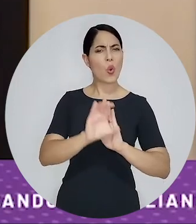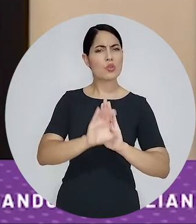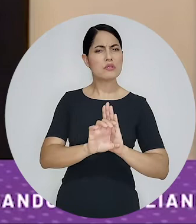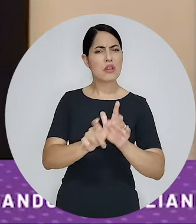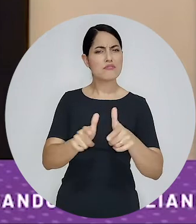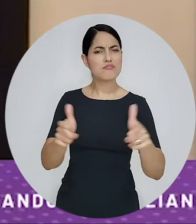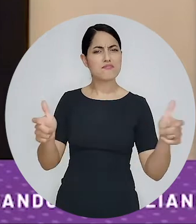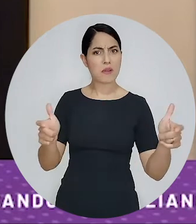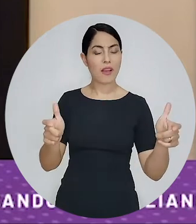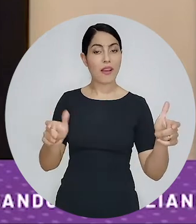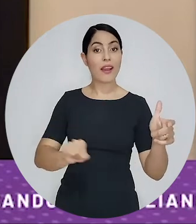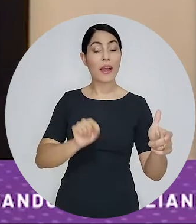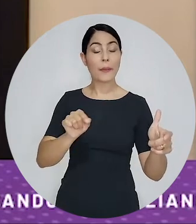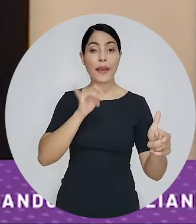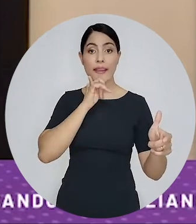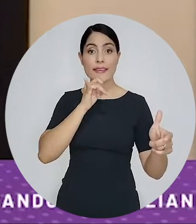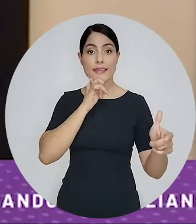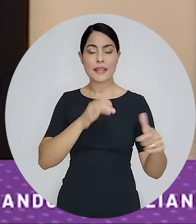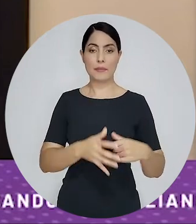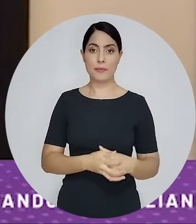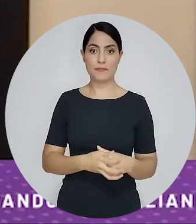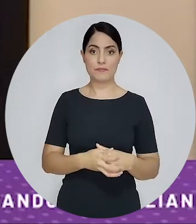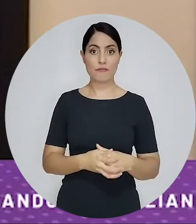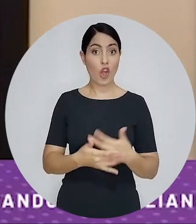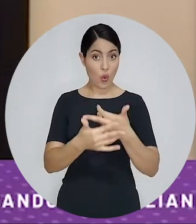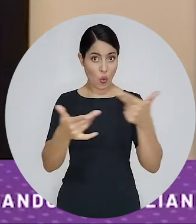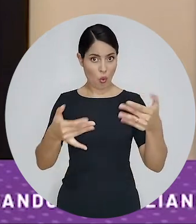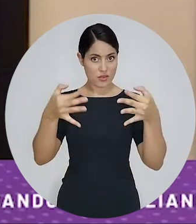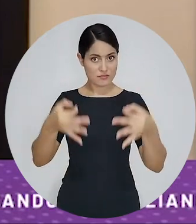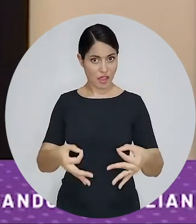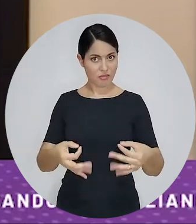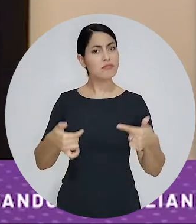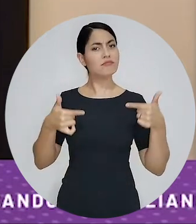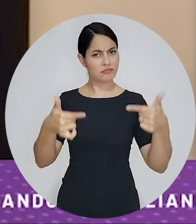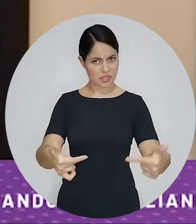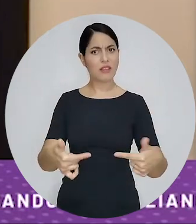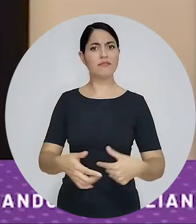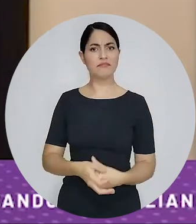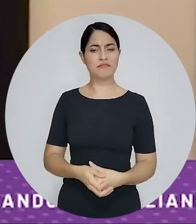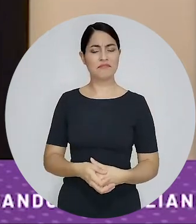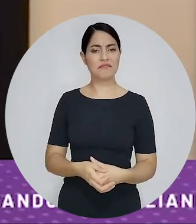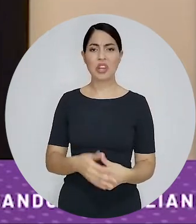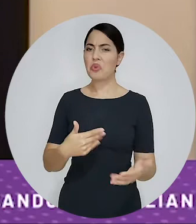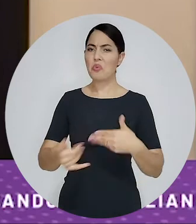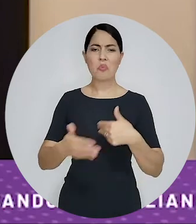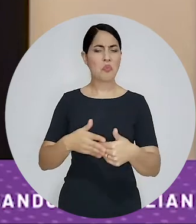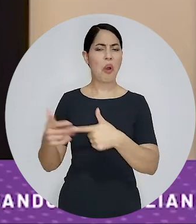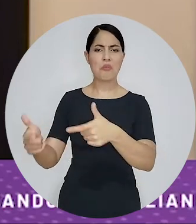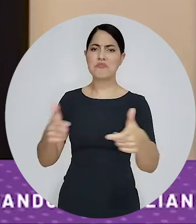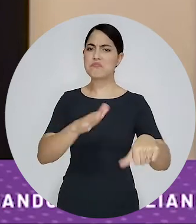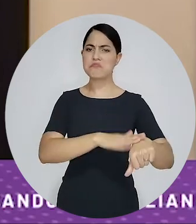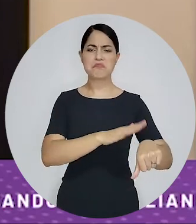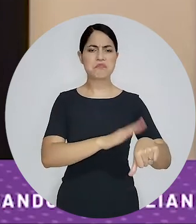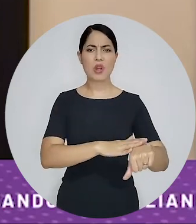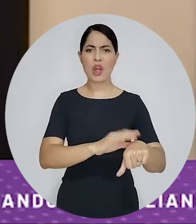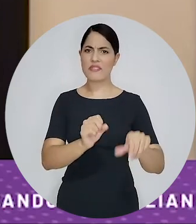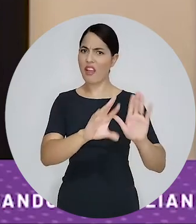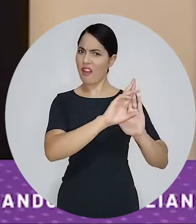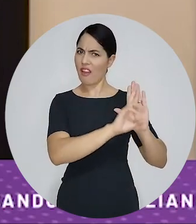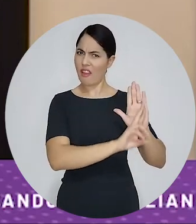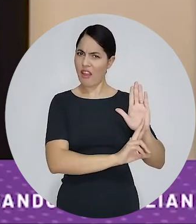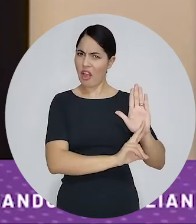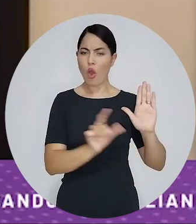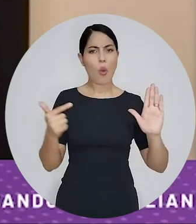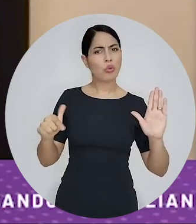uma abrangência muito maior. Então passou a abranger por exemplo fazer a coisa certa em qualquer situação com ou sem regulamentação